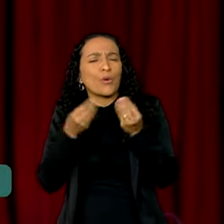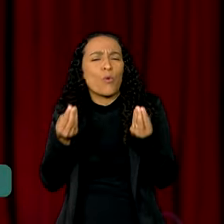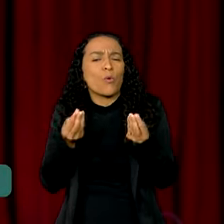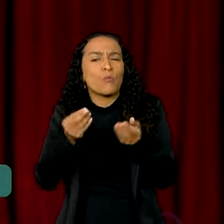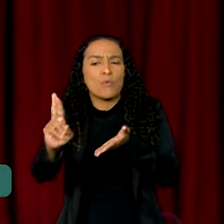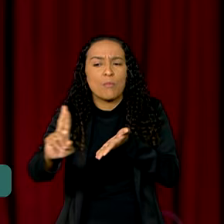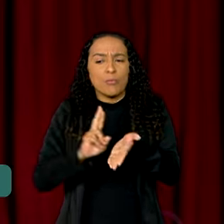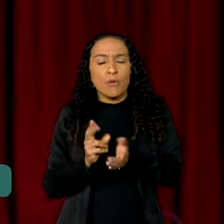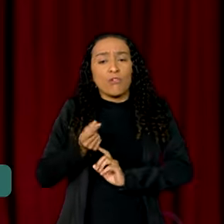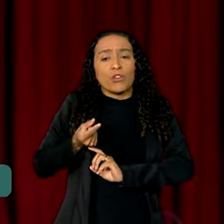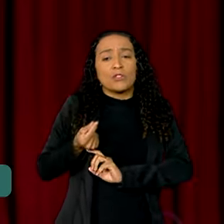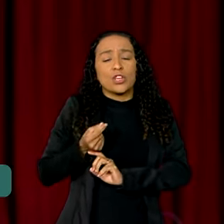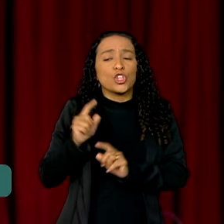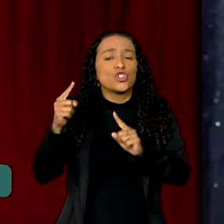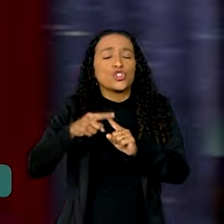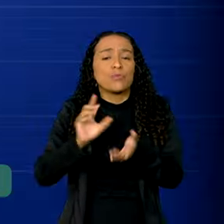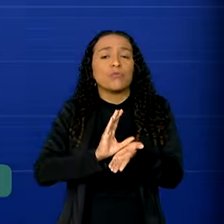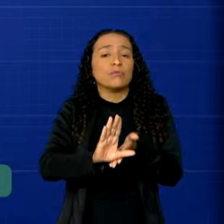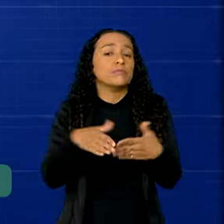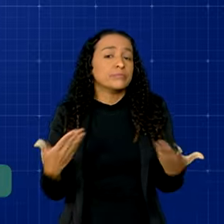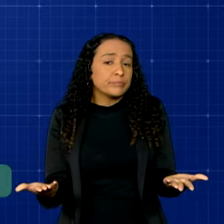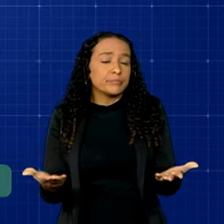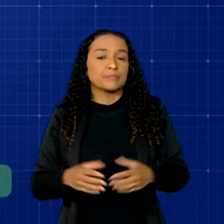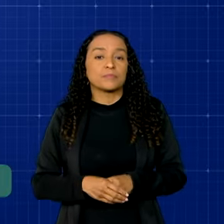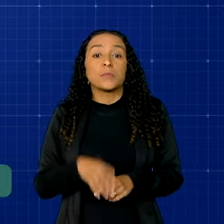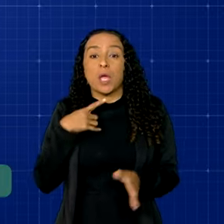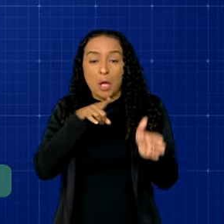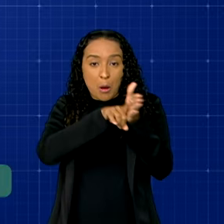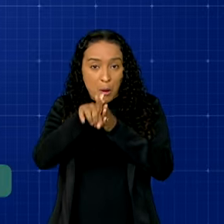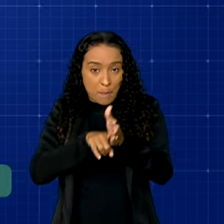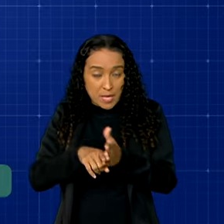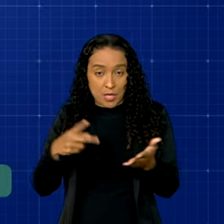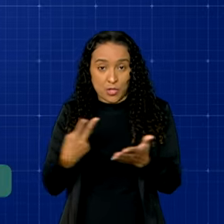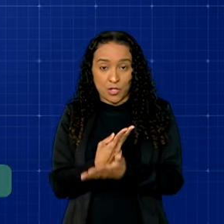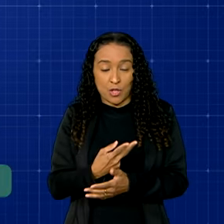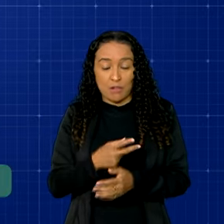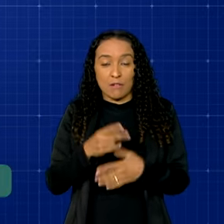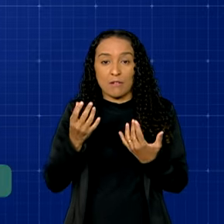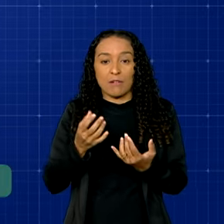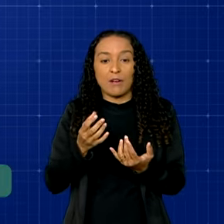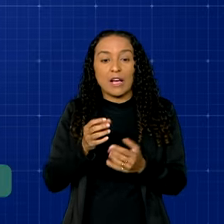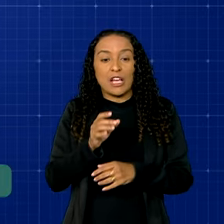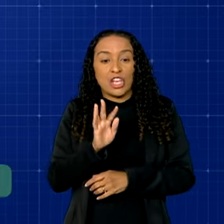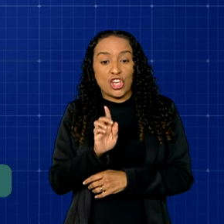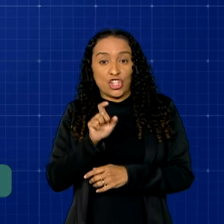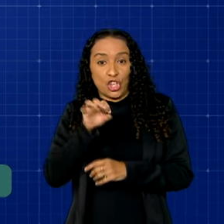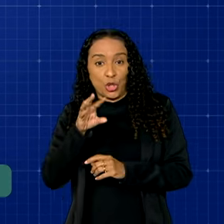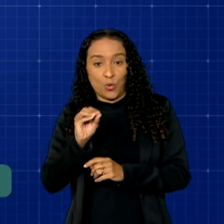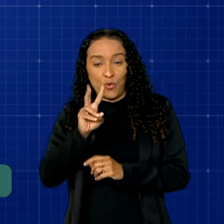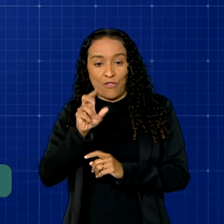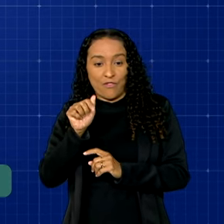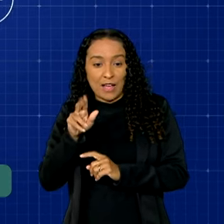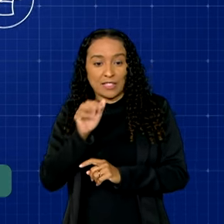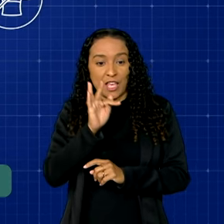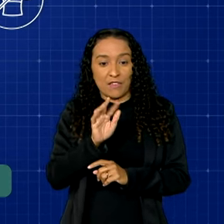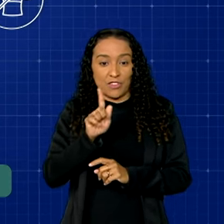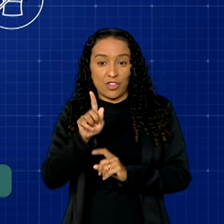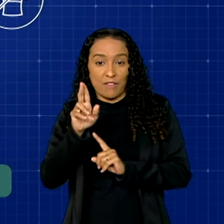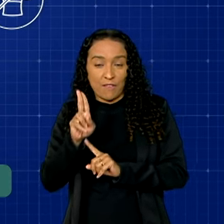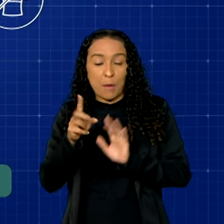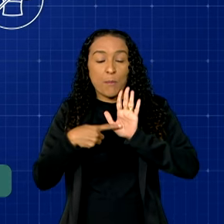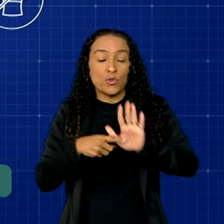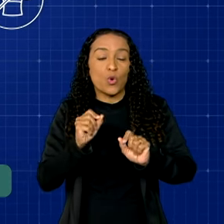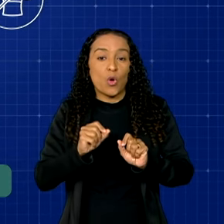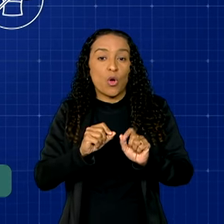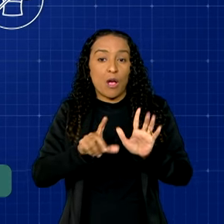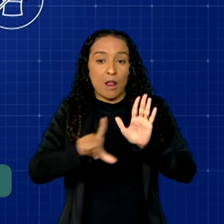retorno financeiro desse tipo de investimento? Uma pesquisa realizada pela Fundação Getúlio Vargas, FGV, demonstrou que a Lei